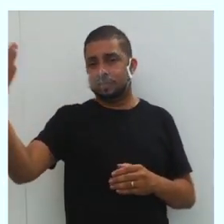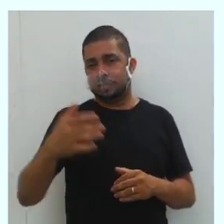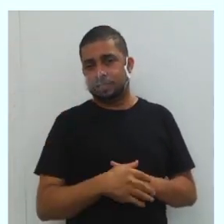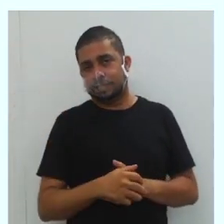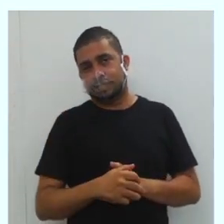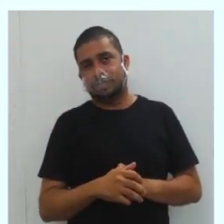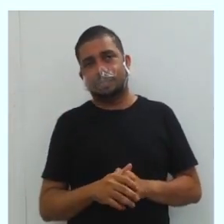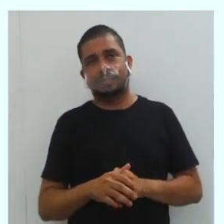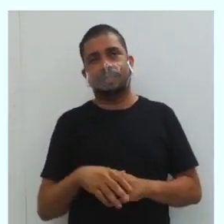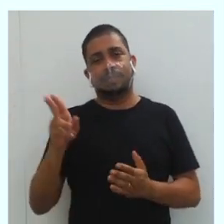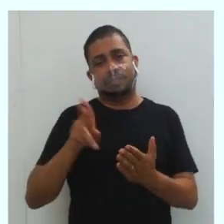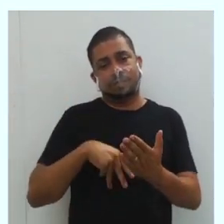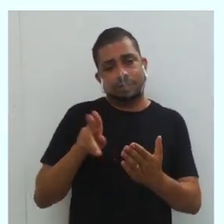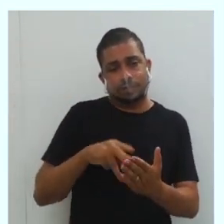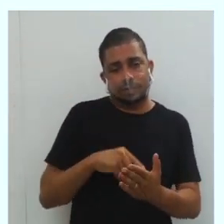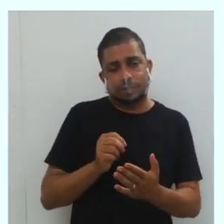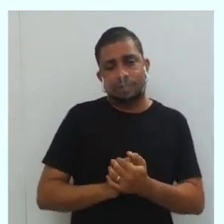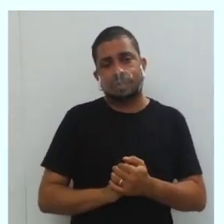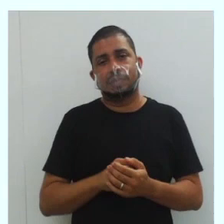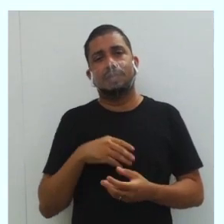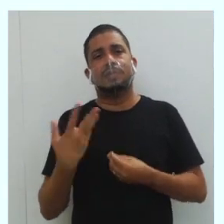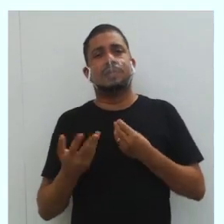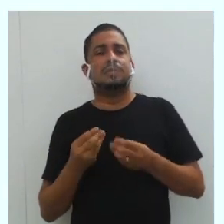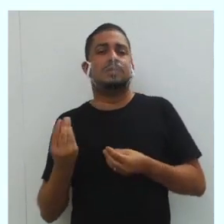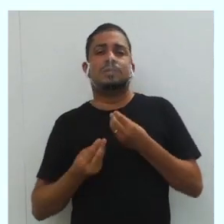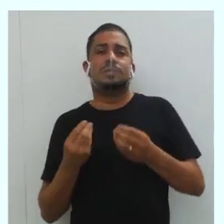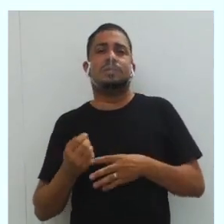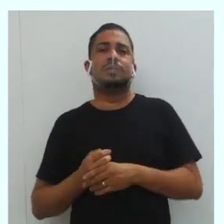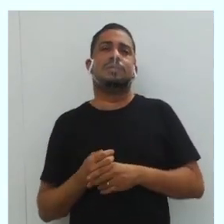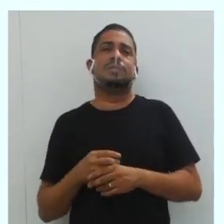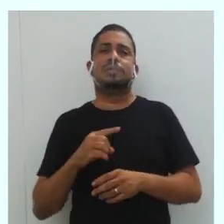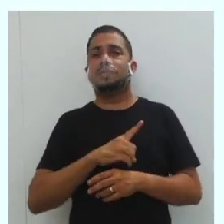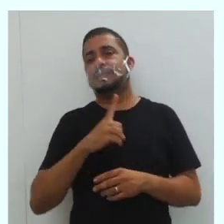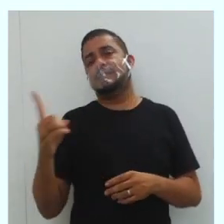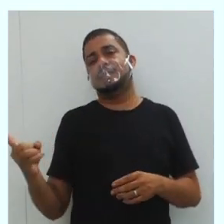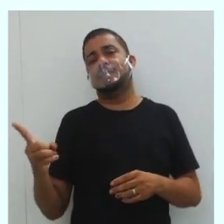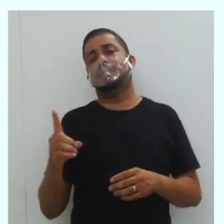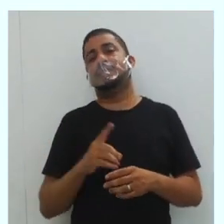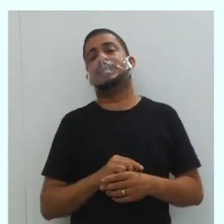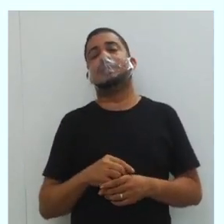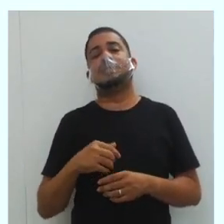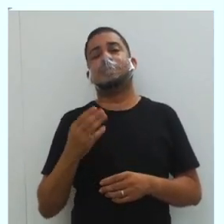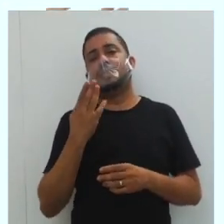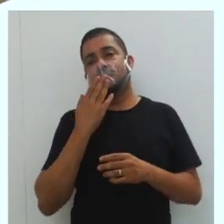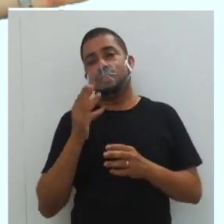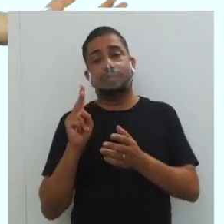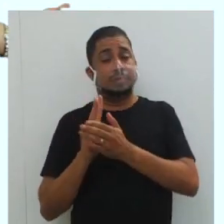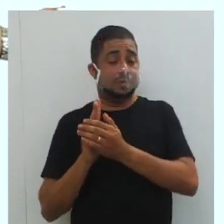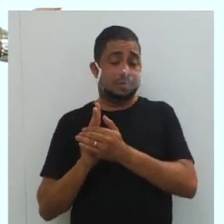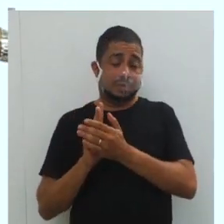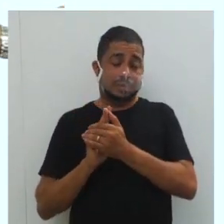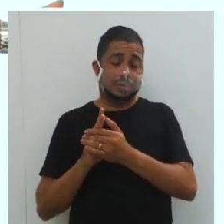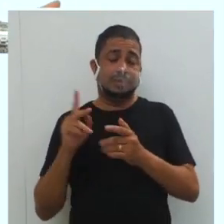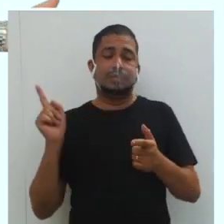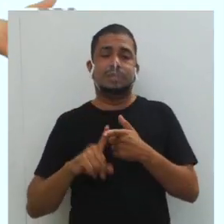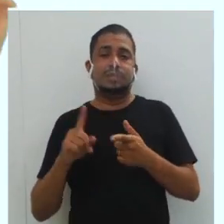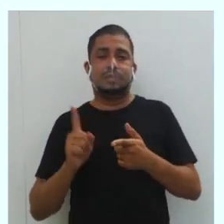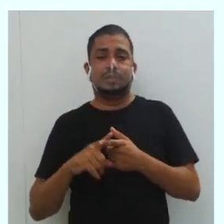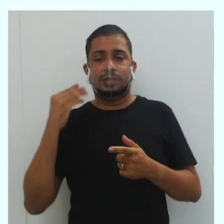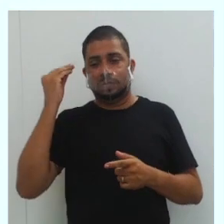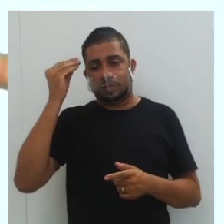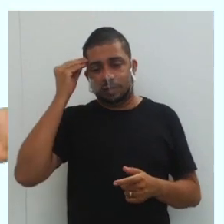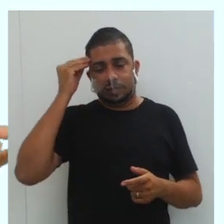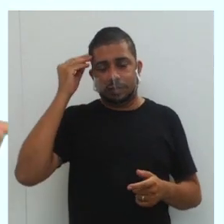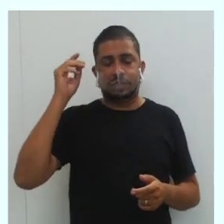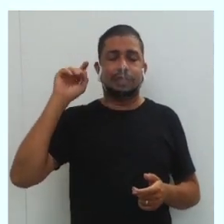do que a simples pintura e a simples comemoração da data do dia do índio e também da questão da data